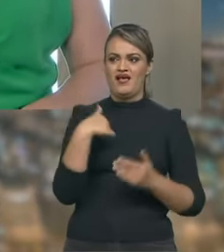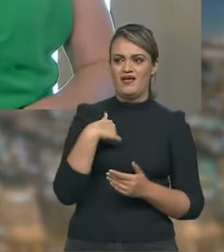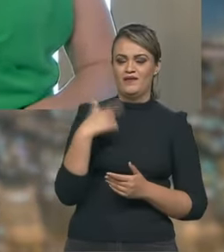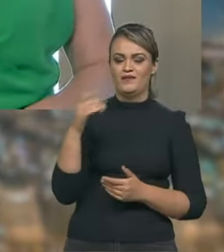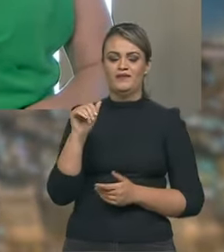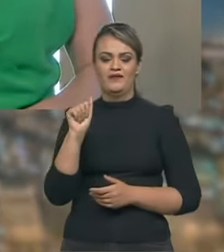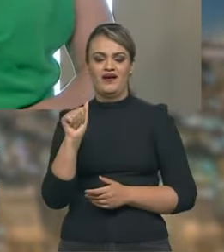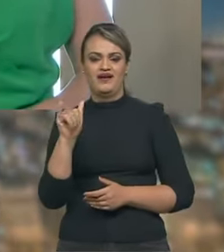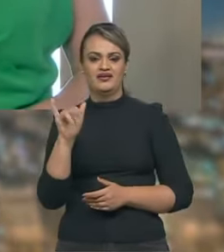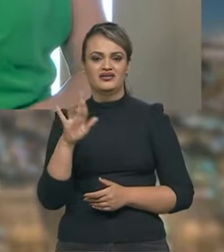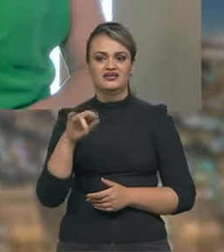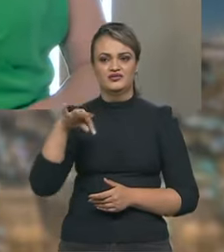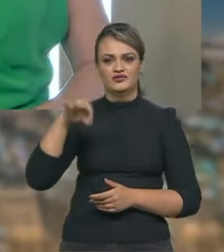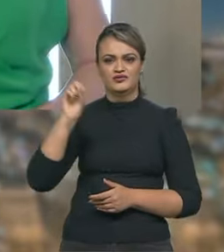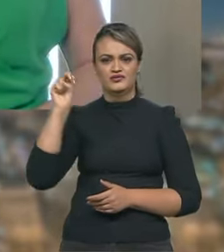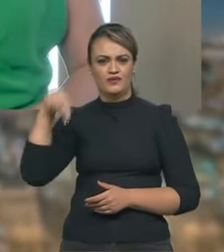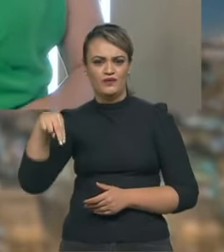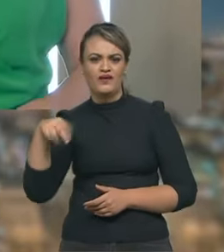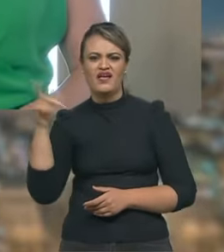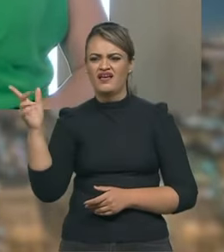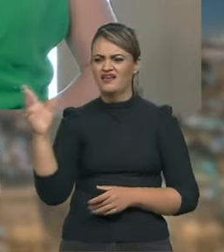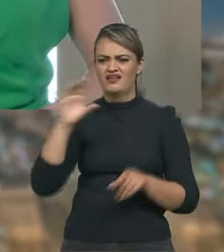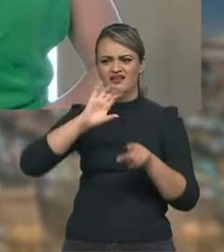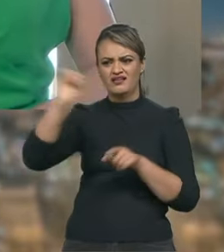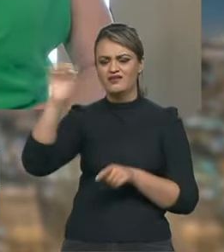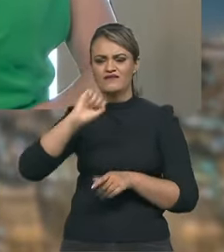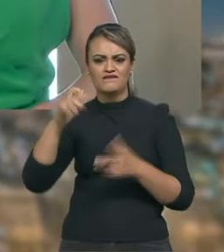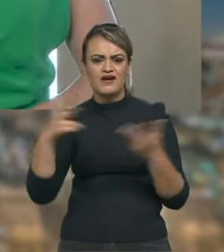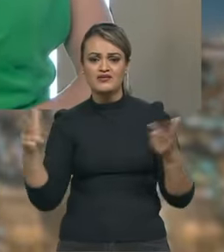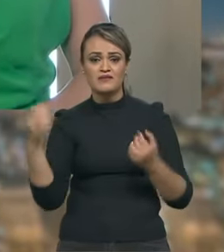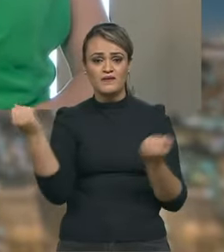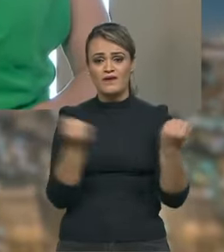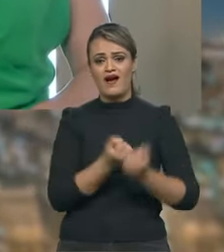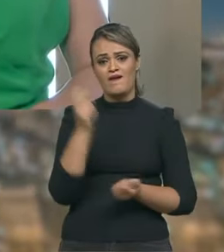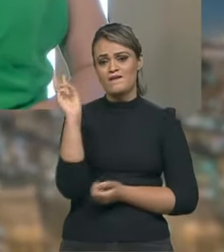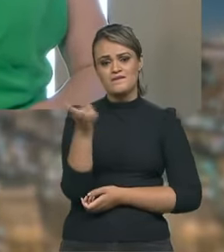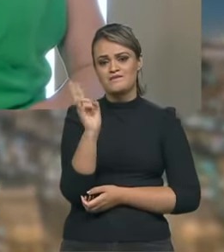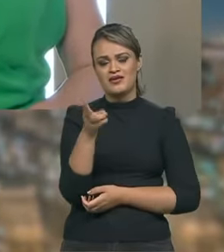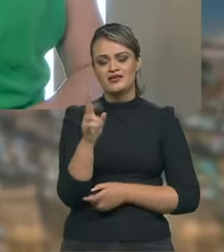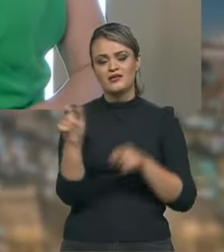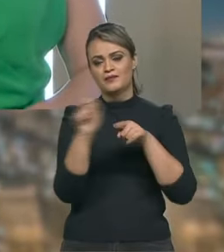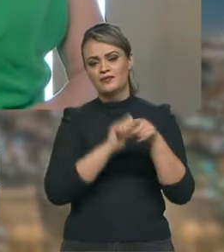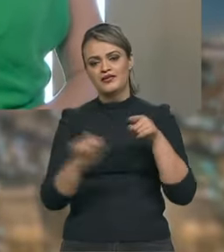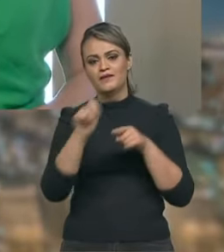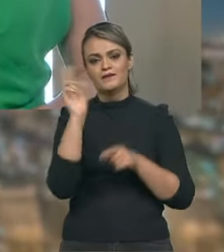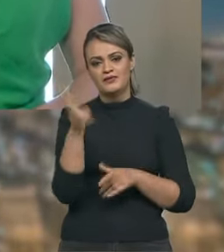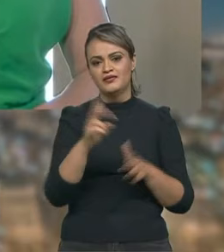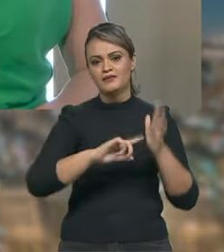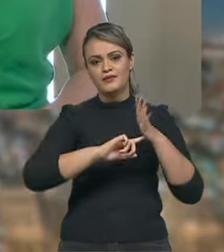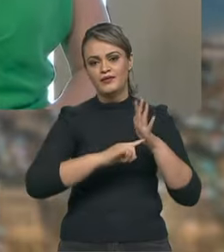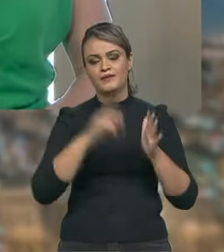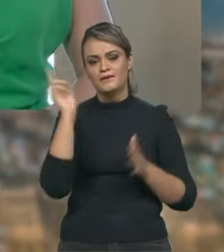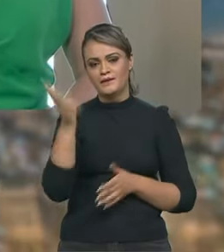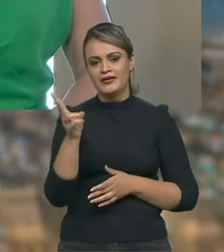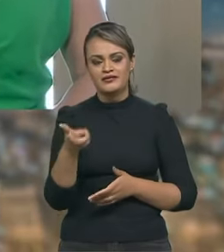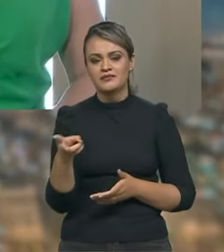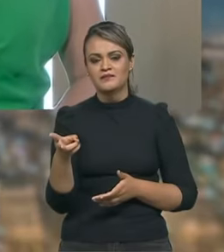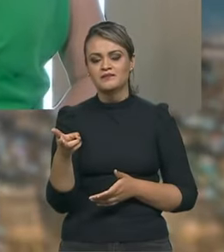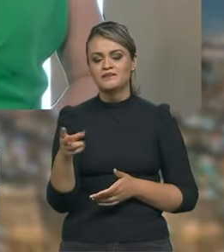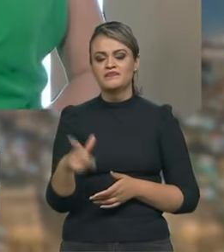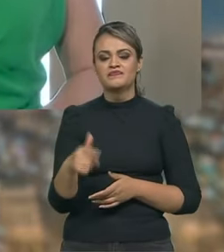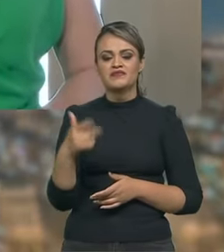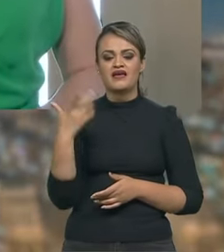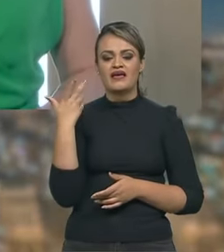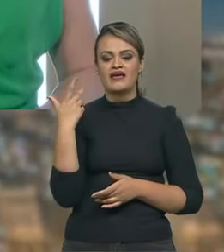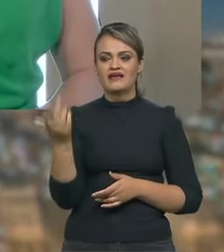ele ele ganhou três campeonatos com muitas corridas mas com o mesmo carro com o mesmo pneu com o mesmo motor eu acho que não teve ele não teve